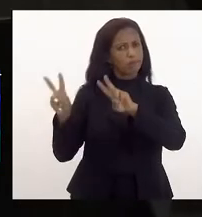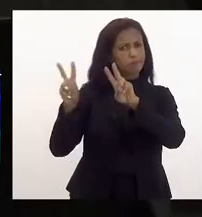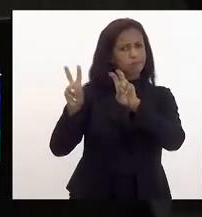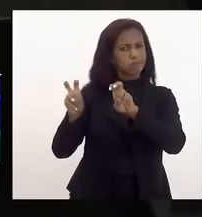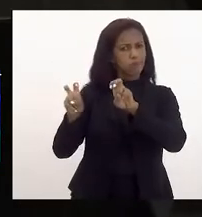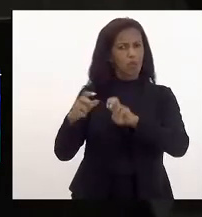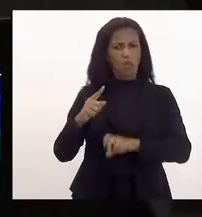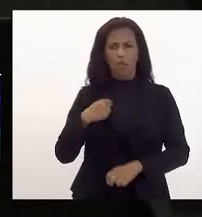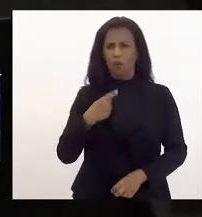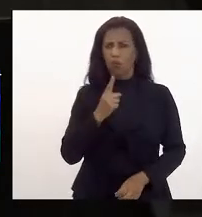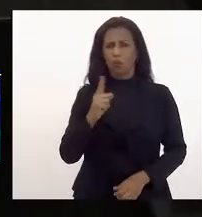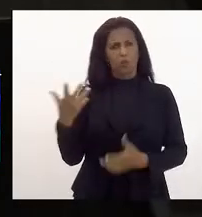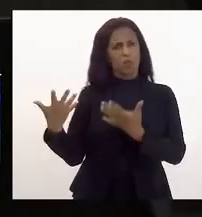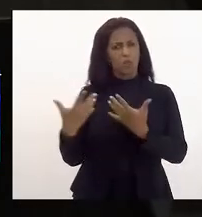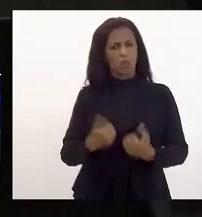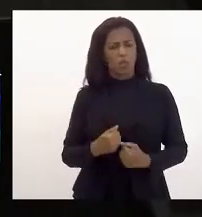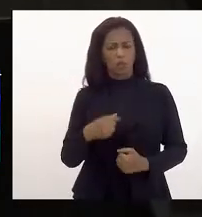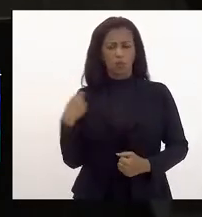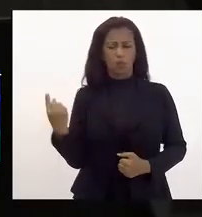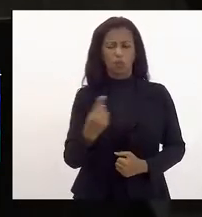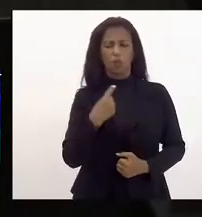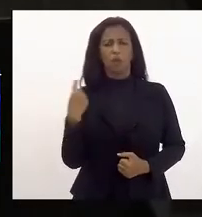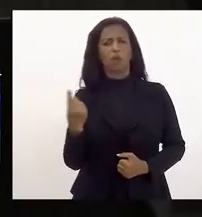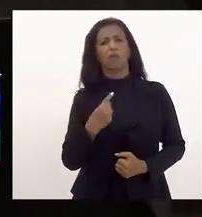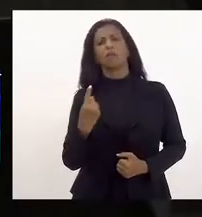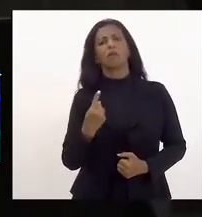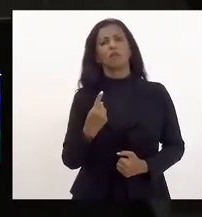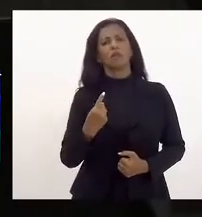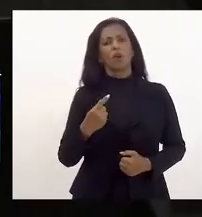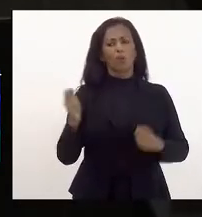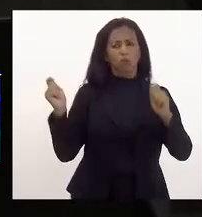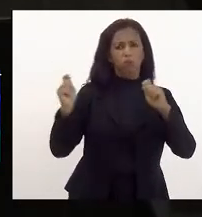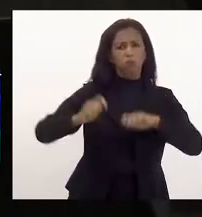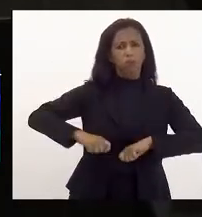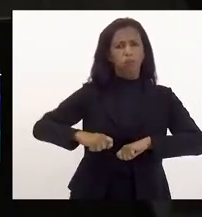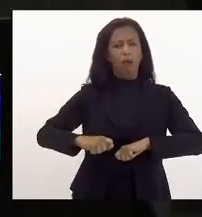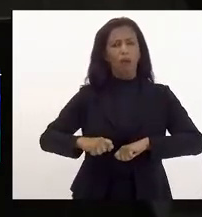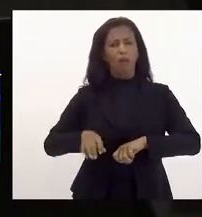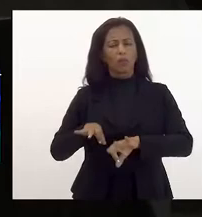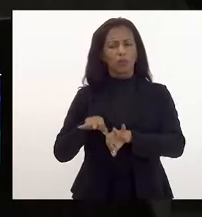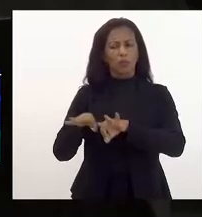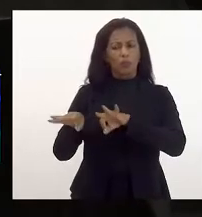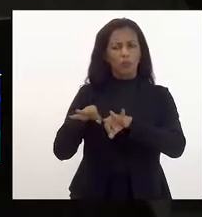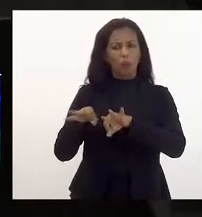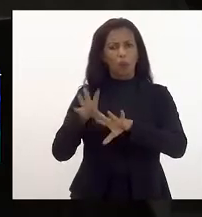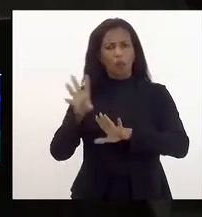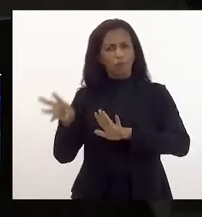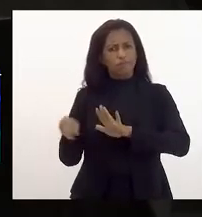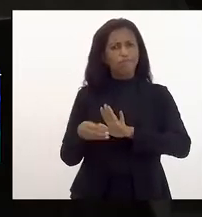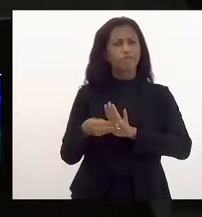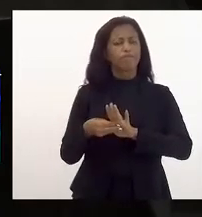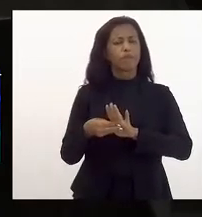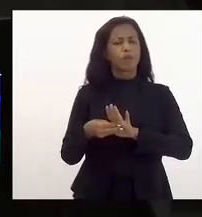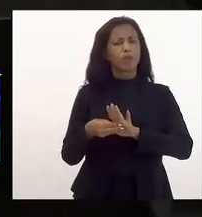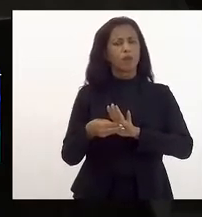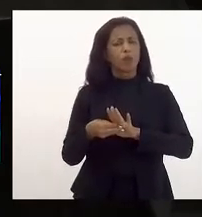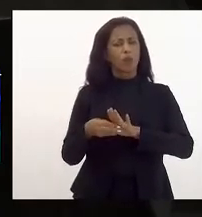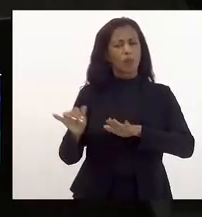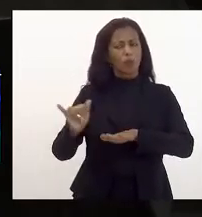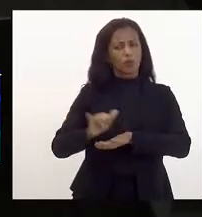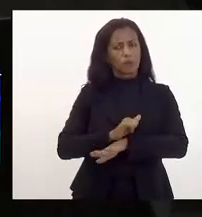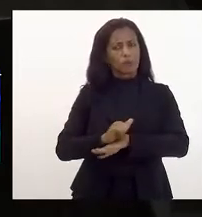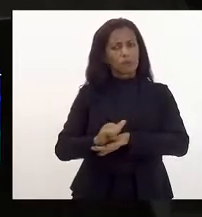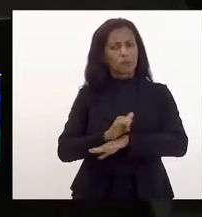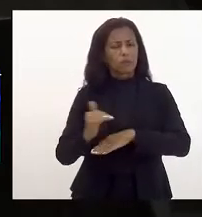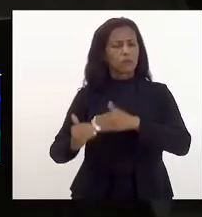considero possível que nós sejamos capazes de formular e implementar um projeto estratégico